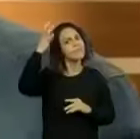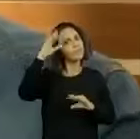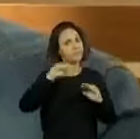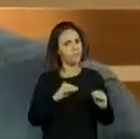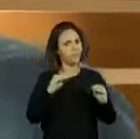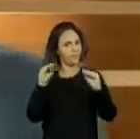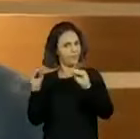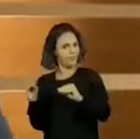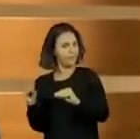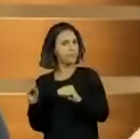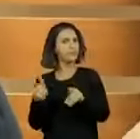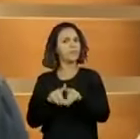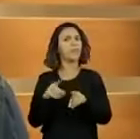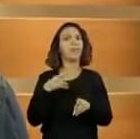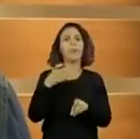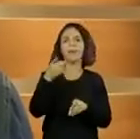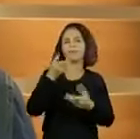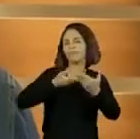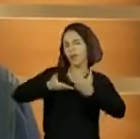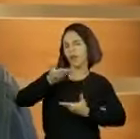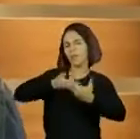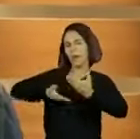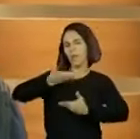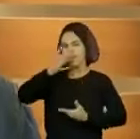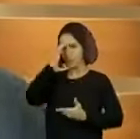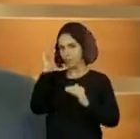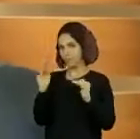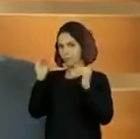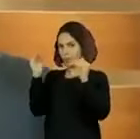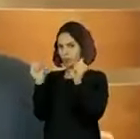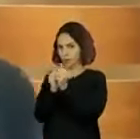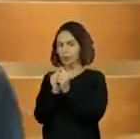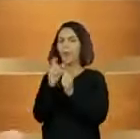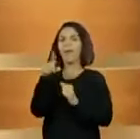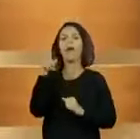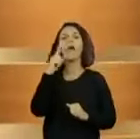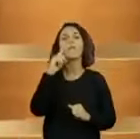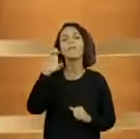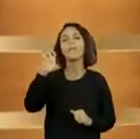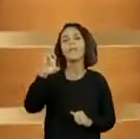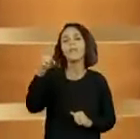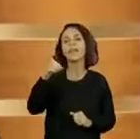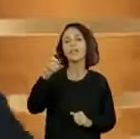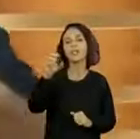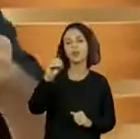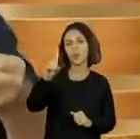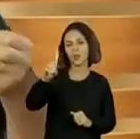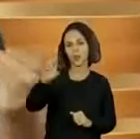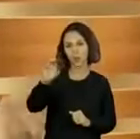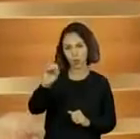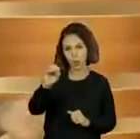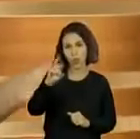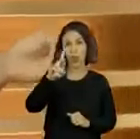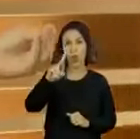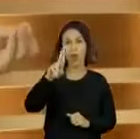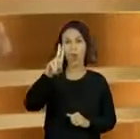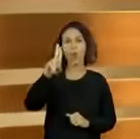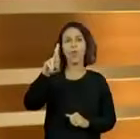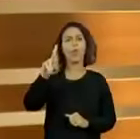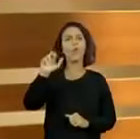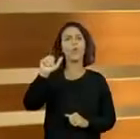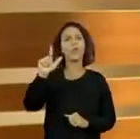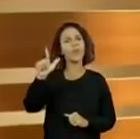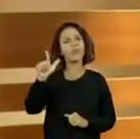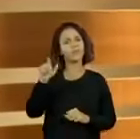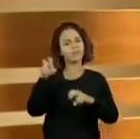inclusive, eu quero que você já troque ideia com o seu responsável, é o êxodo rural. Olha só, êxodo rural. Olha o que